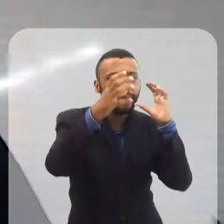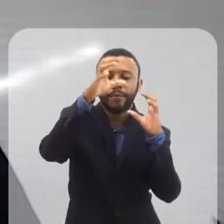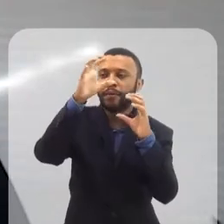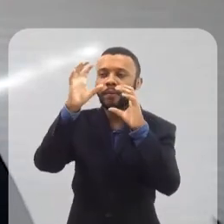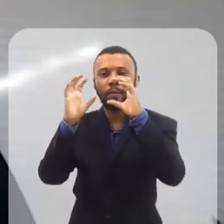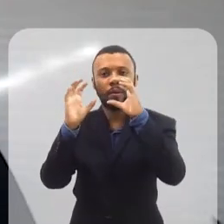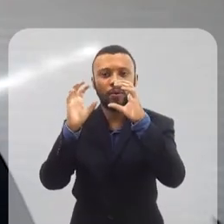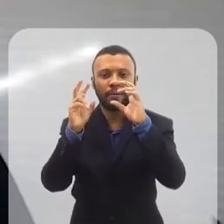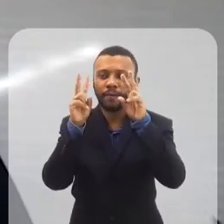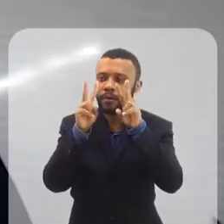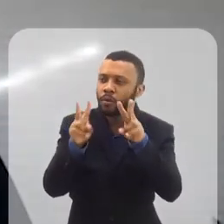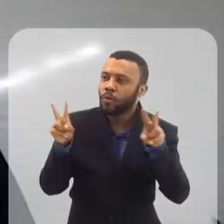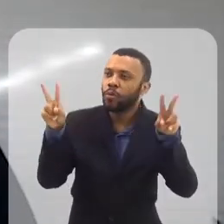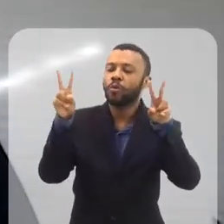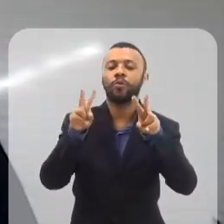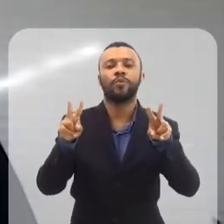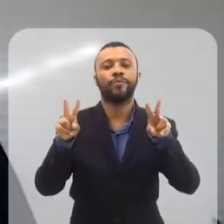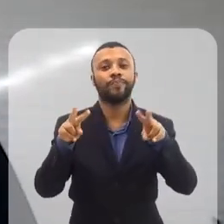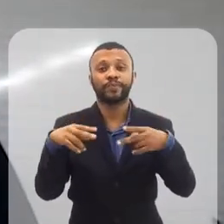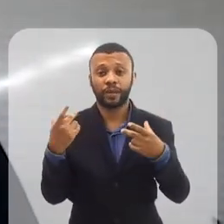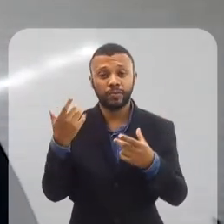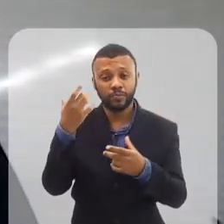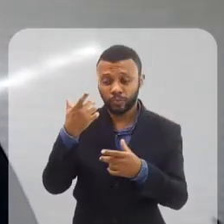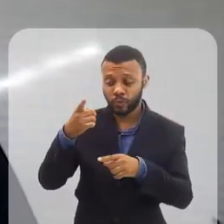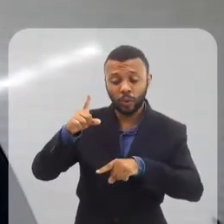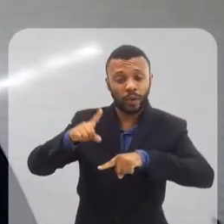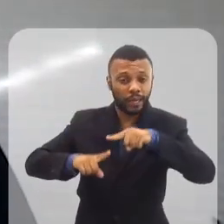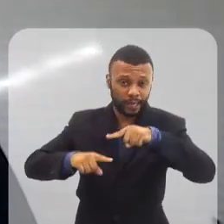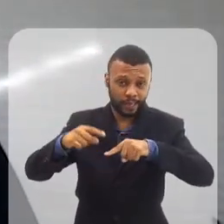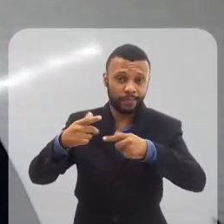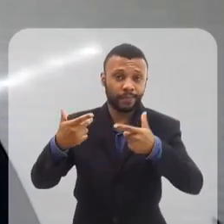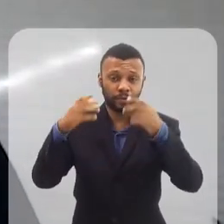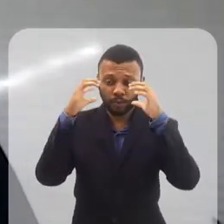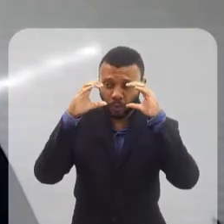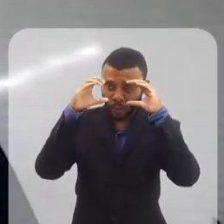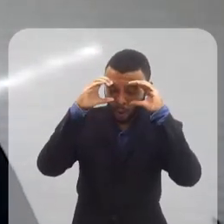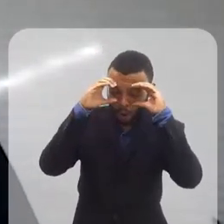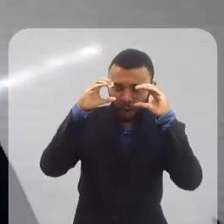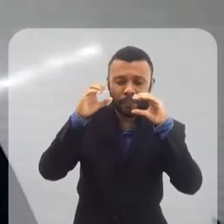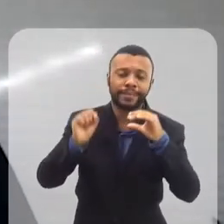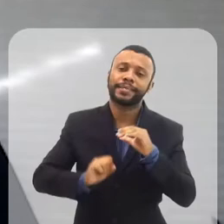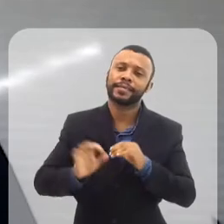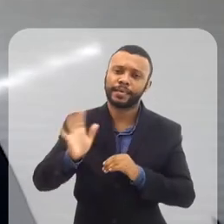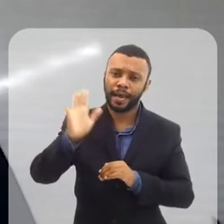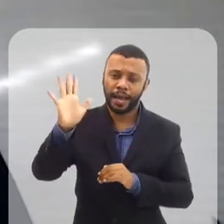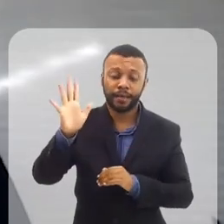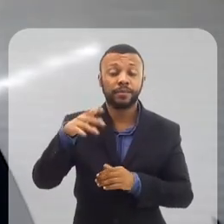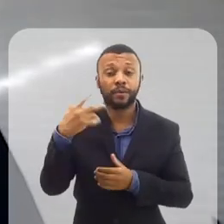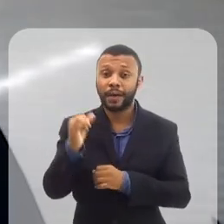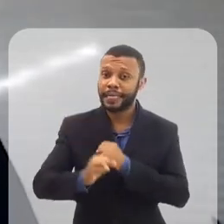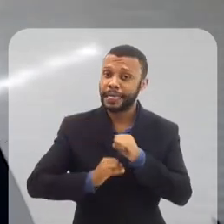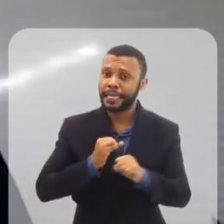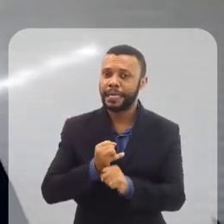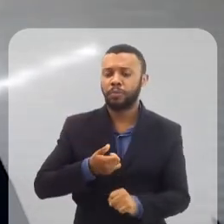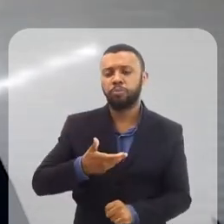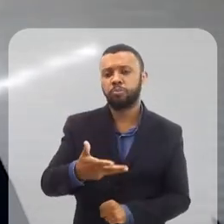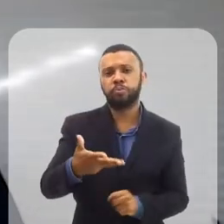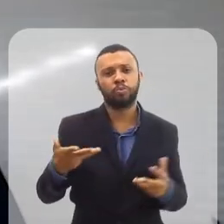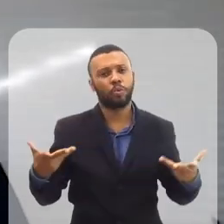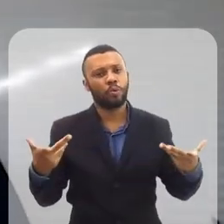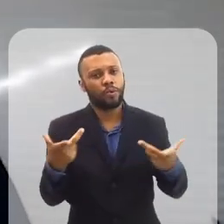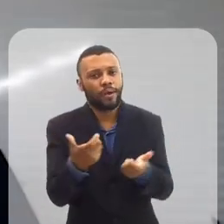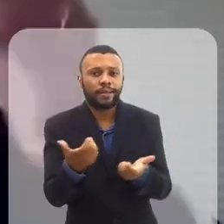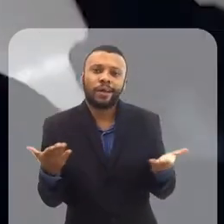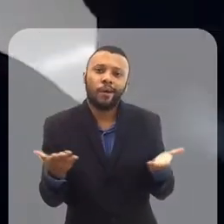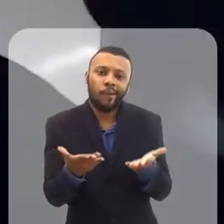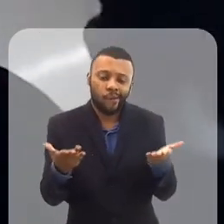ver o que está à sua volta. São equipamentos um pouco mais caros, mas que com a velocidade da internet hoje